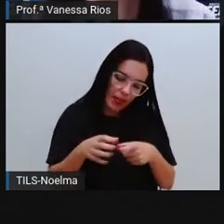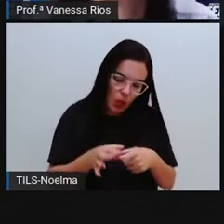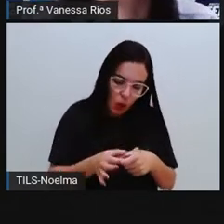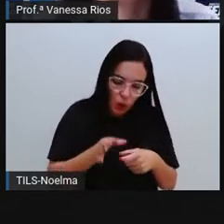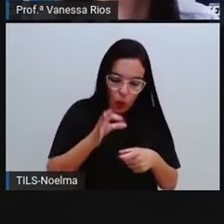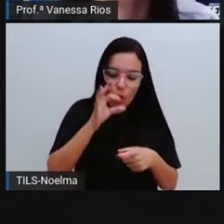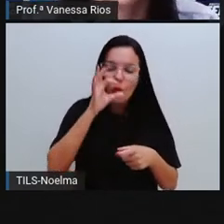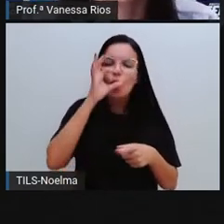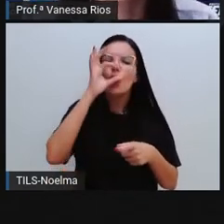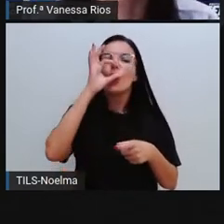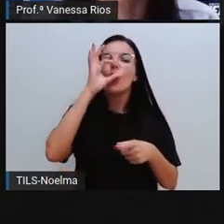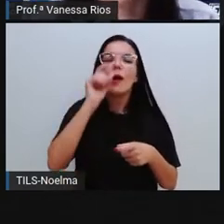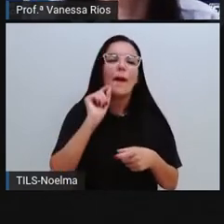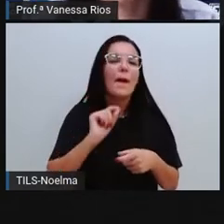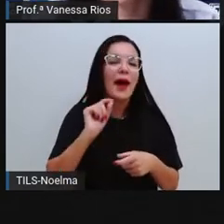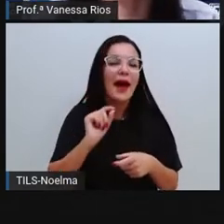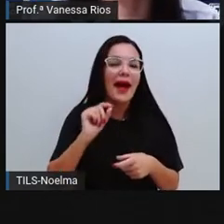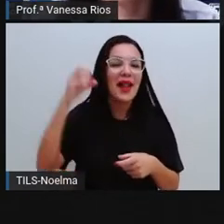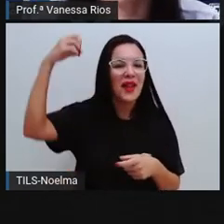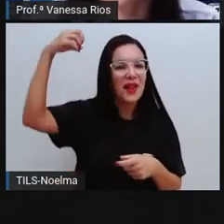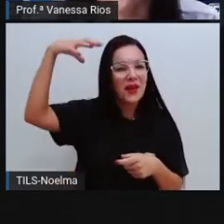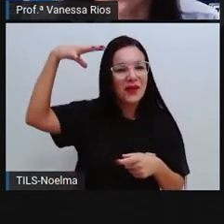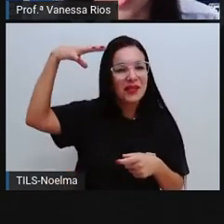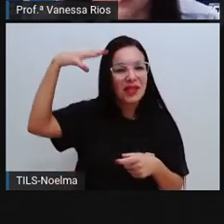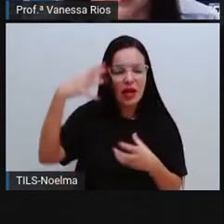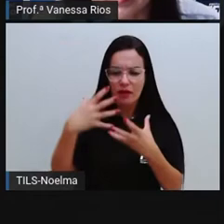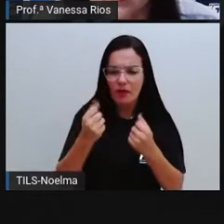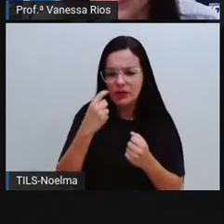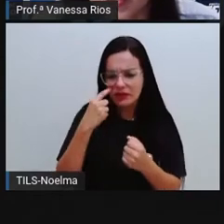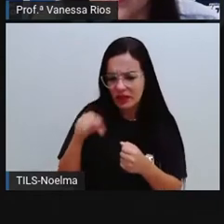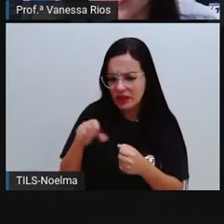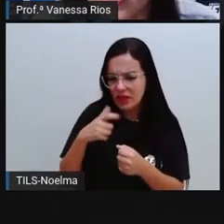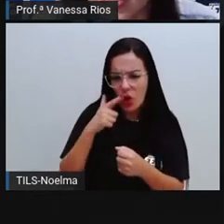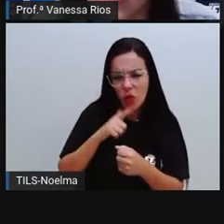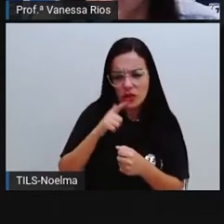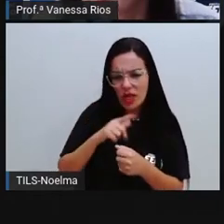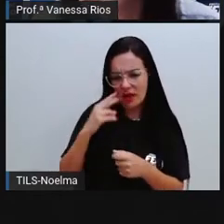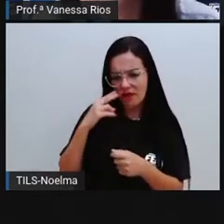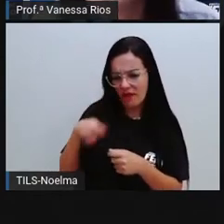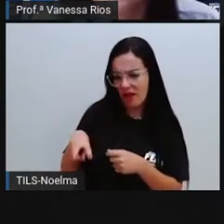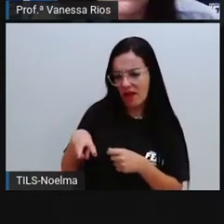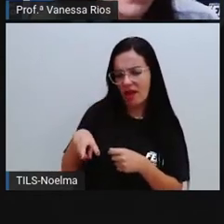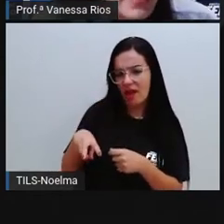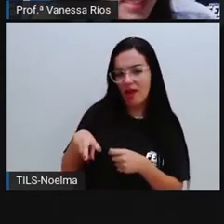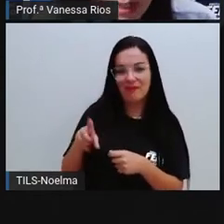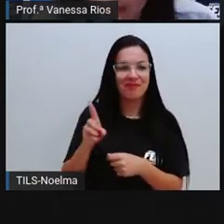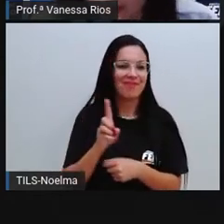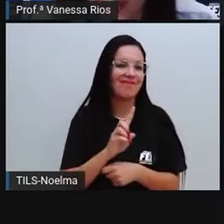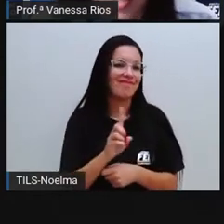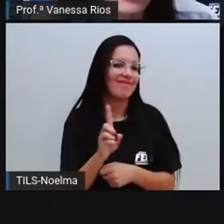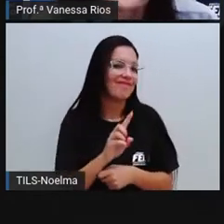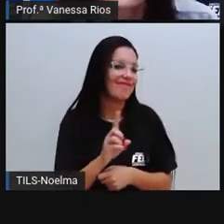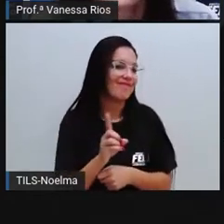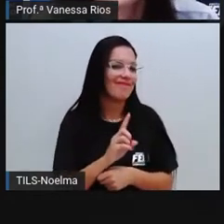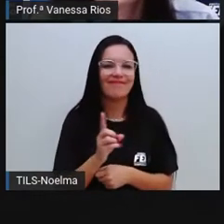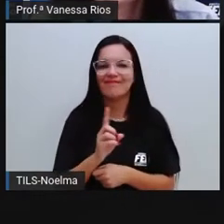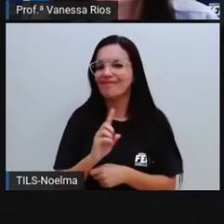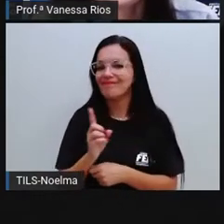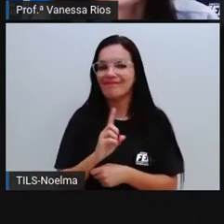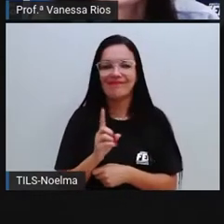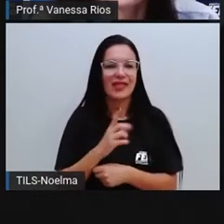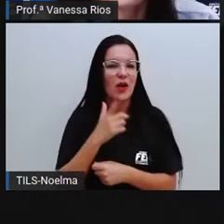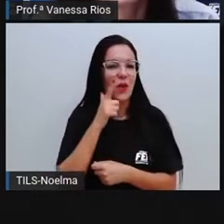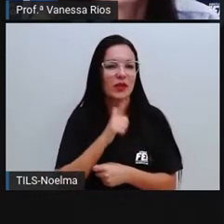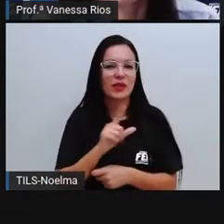copinho, né? A gente consegue ver esse processo de alimentação acontecendo? Não, não é? A gente não